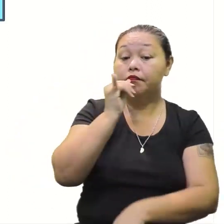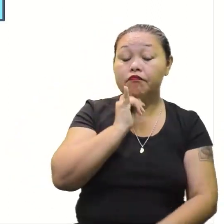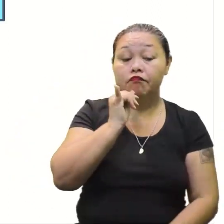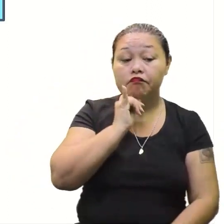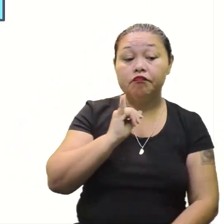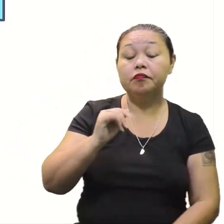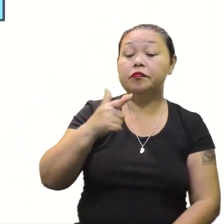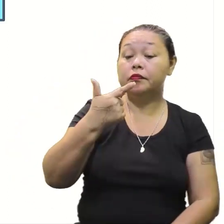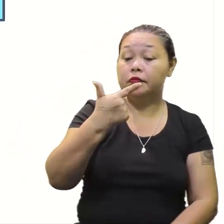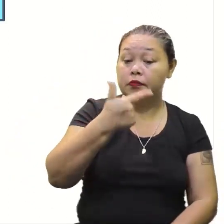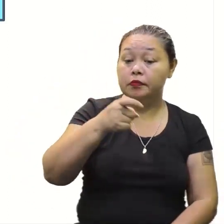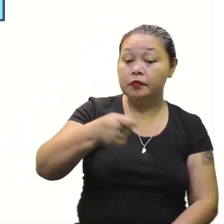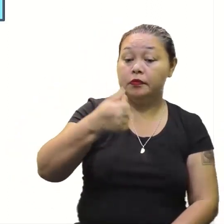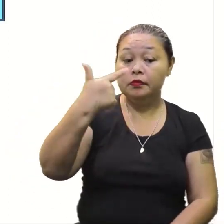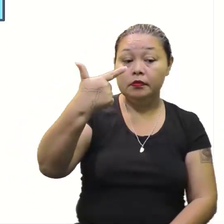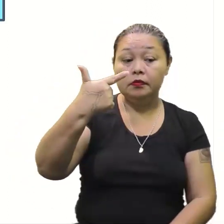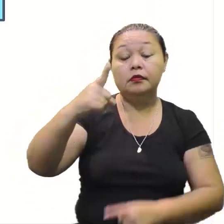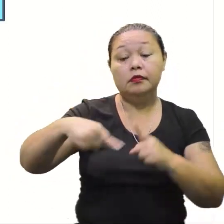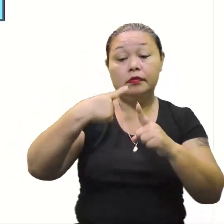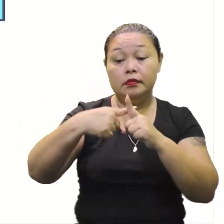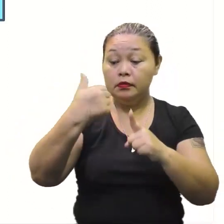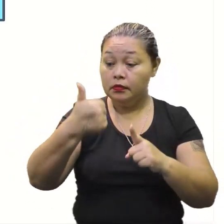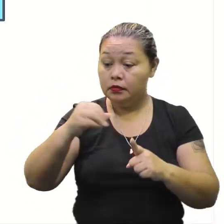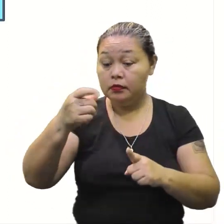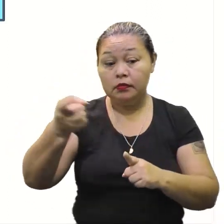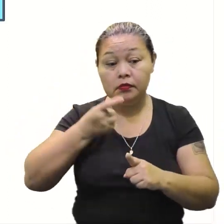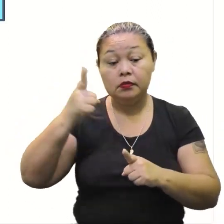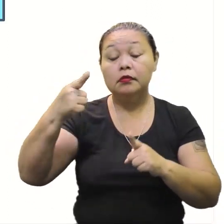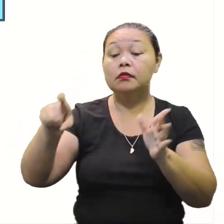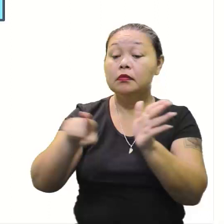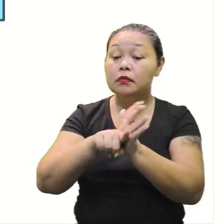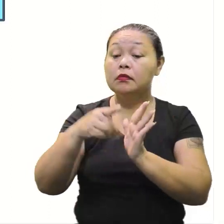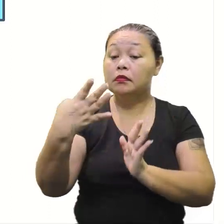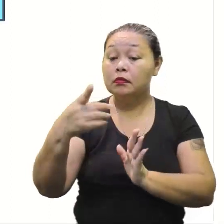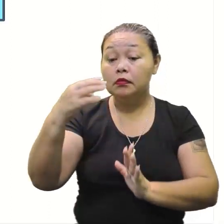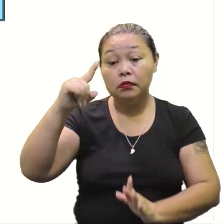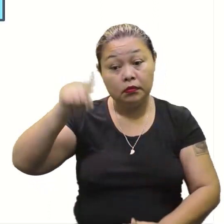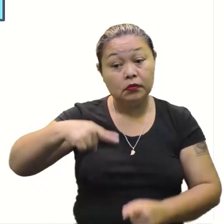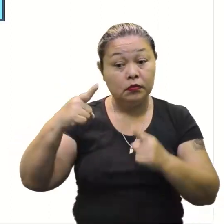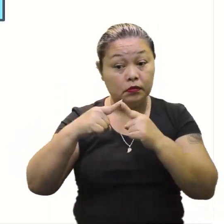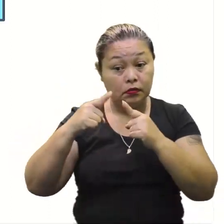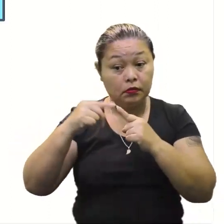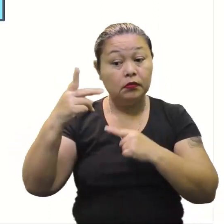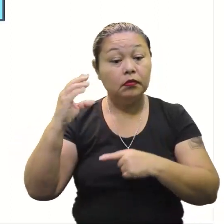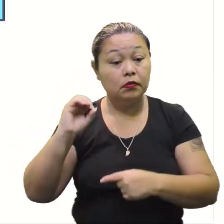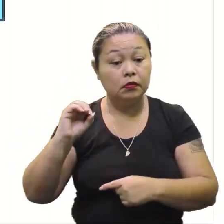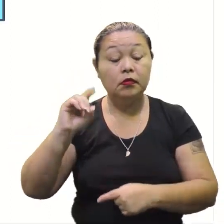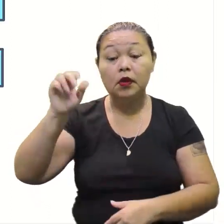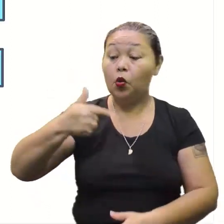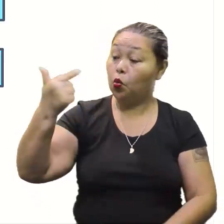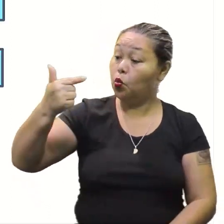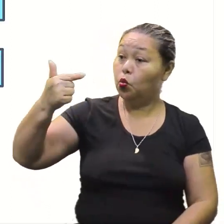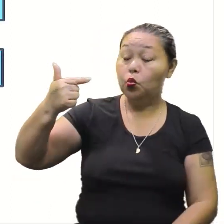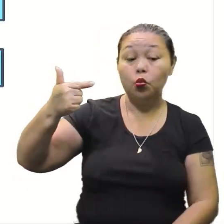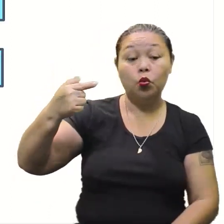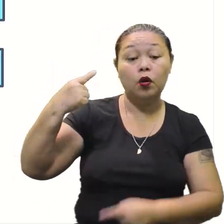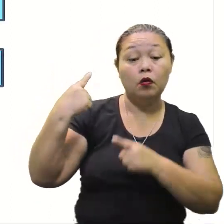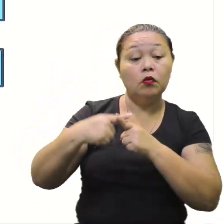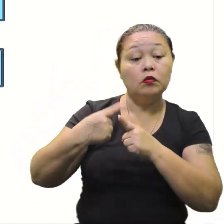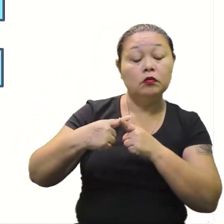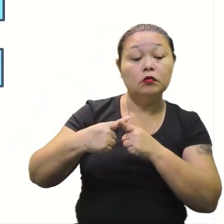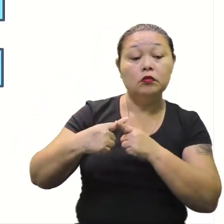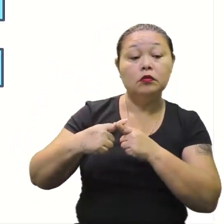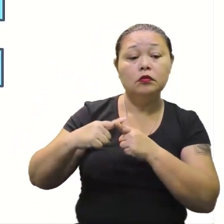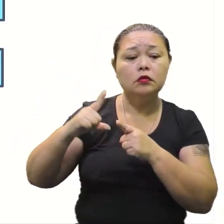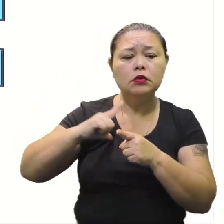aqui. 2x² mais 10x menos 4, igual a zero? Isso. Essa equação é do? Segundo grau. Ah, mas eu tenho